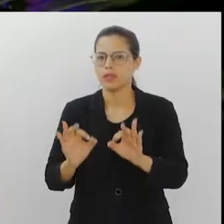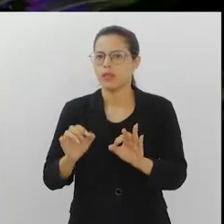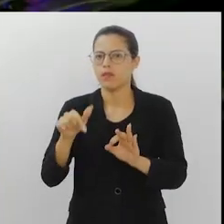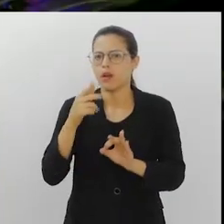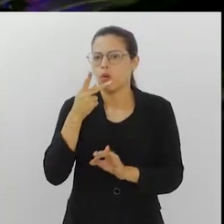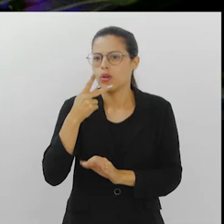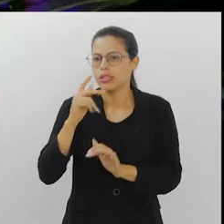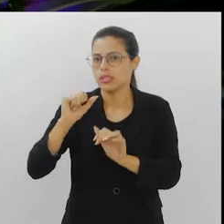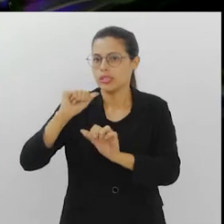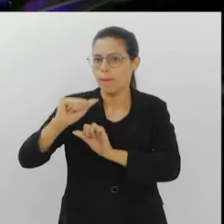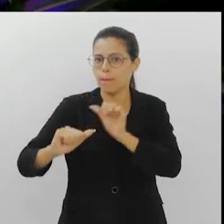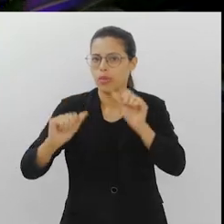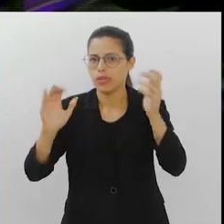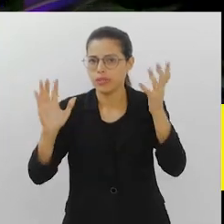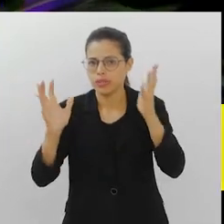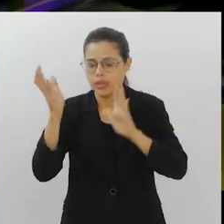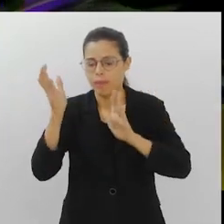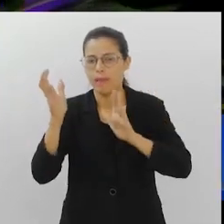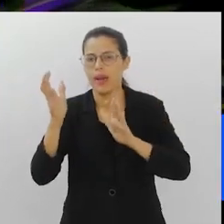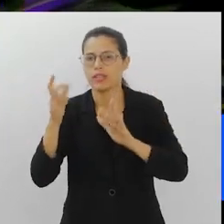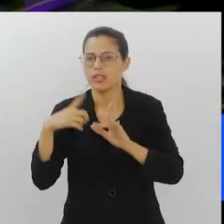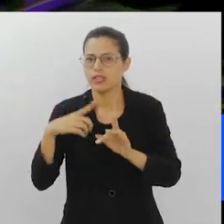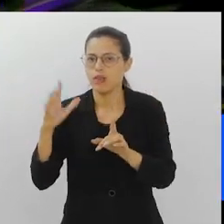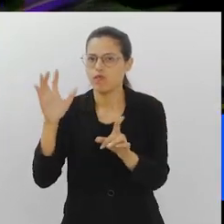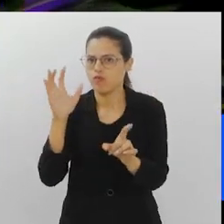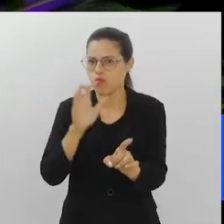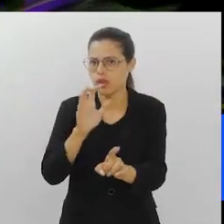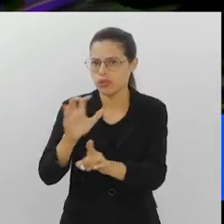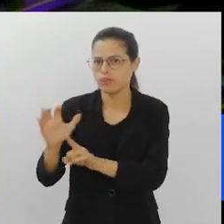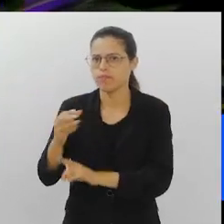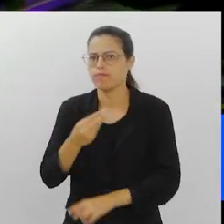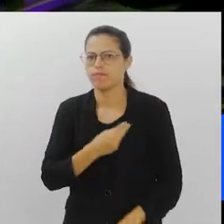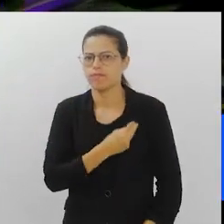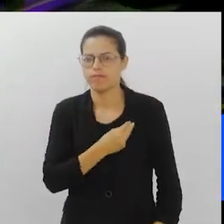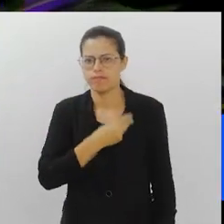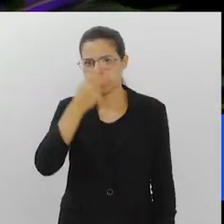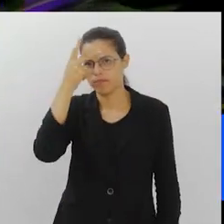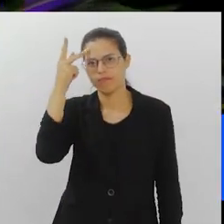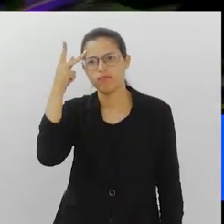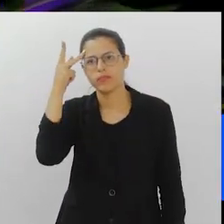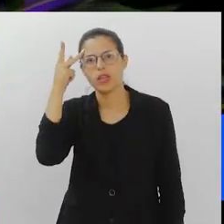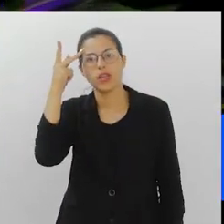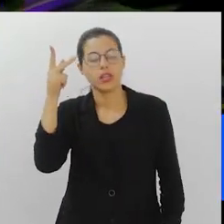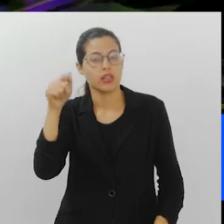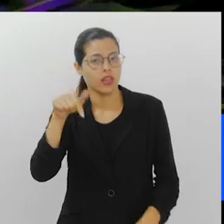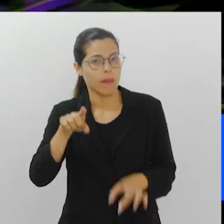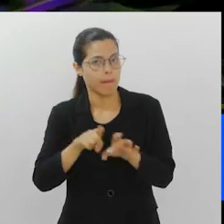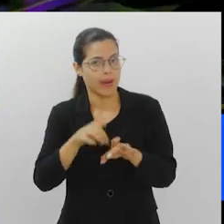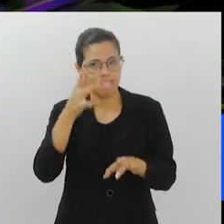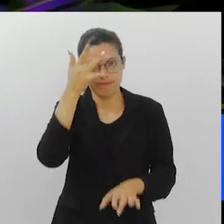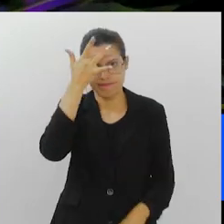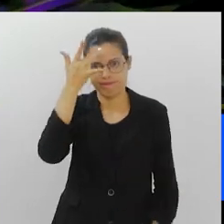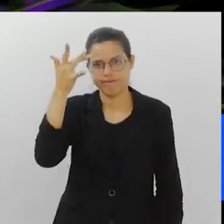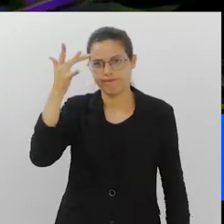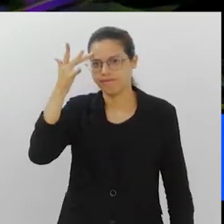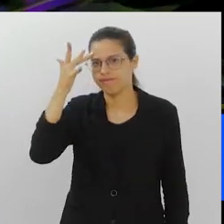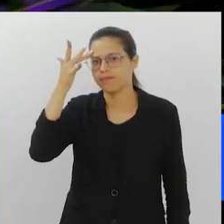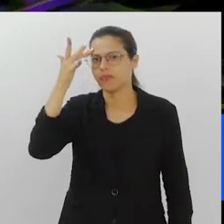colocou aí, essas mudanças climáticas têm afetado muito a vida das pessoas, inclusive a saúde mental.